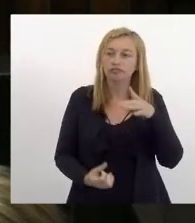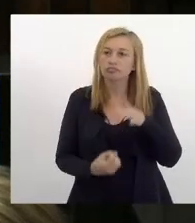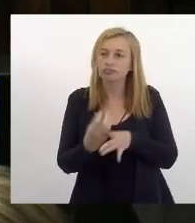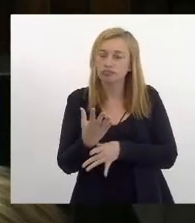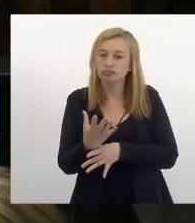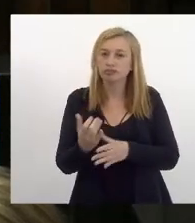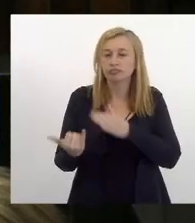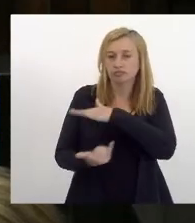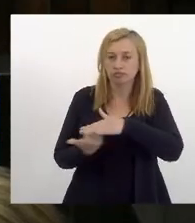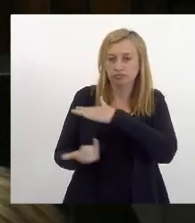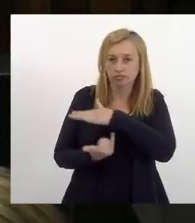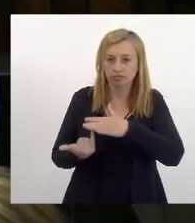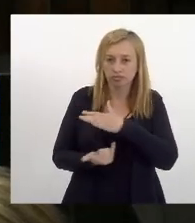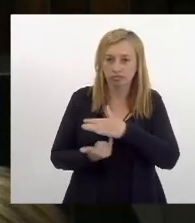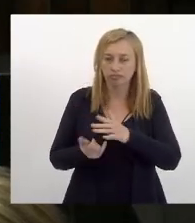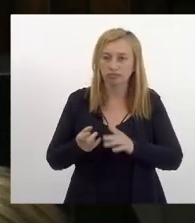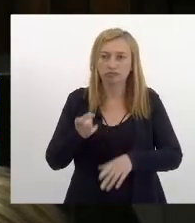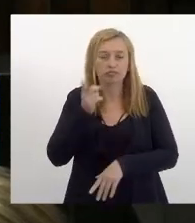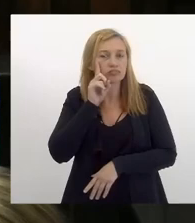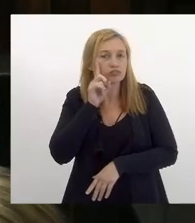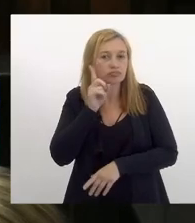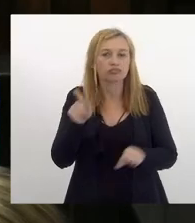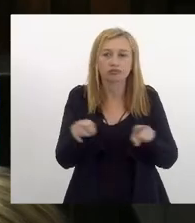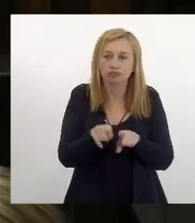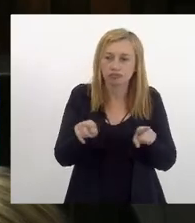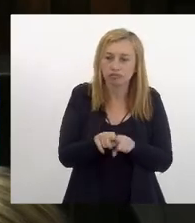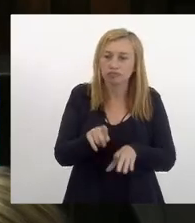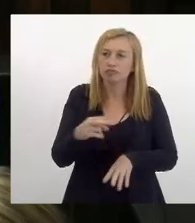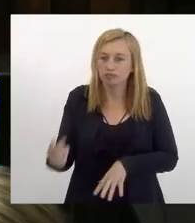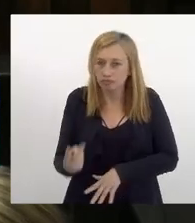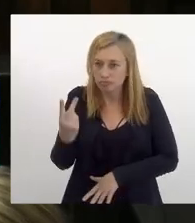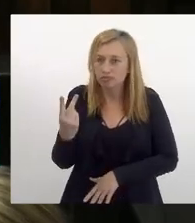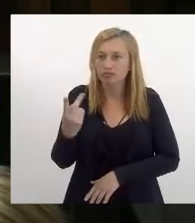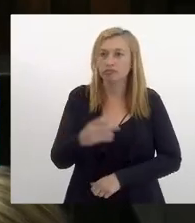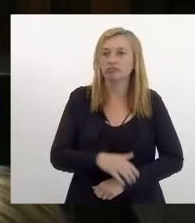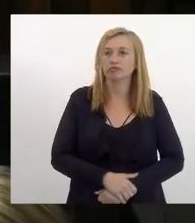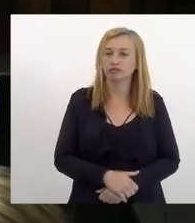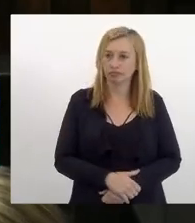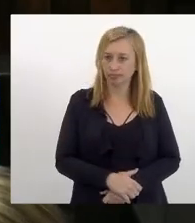a instituição no cotidiano também devidamente valorizados